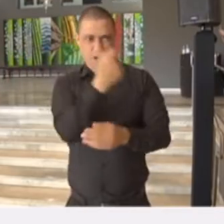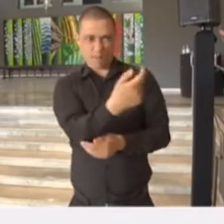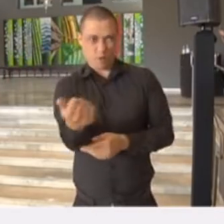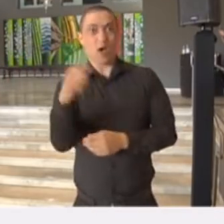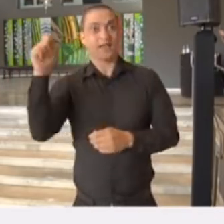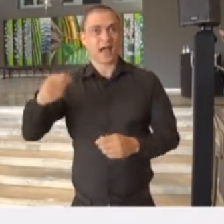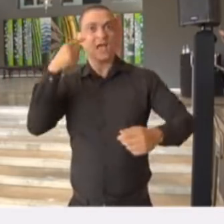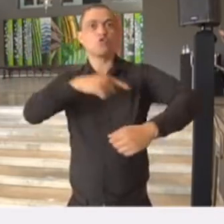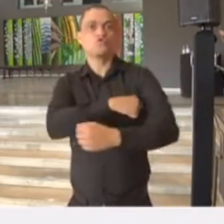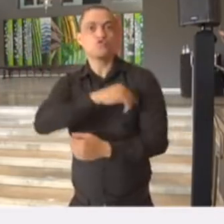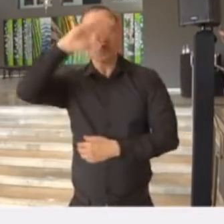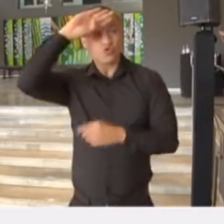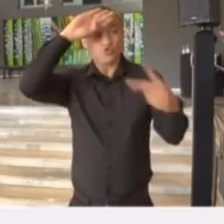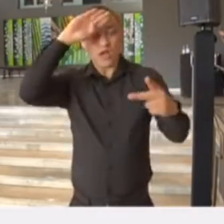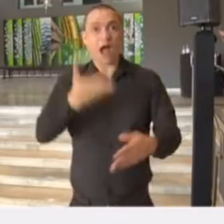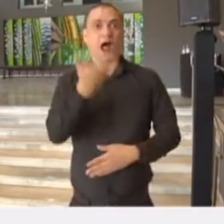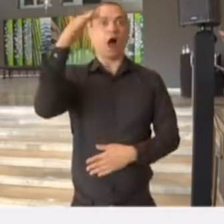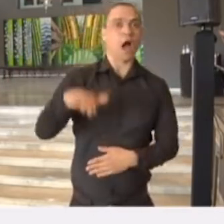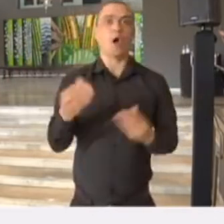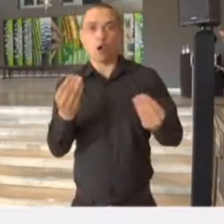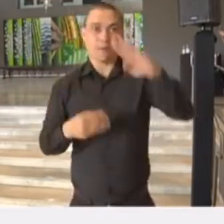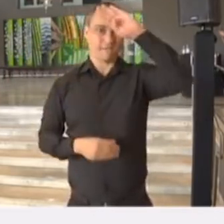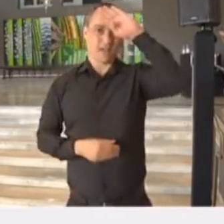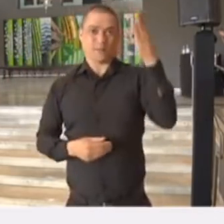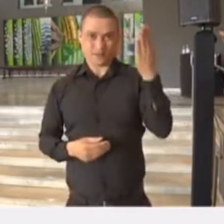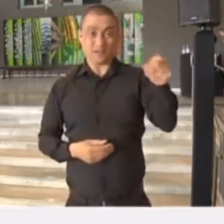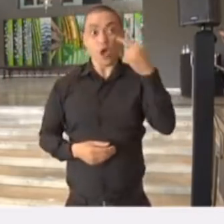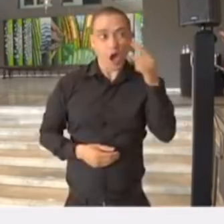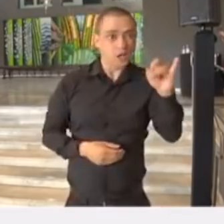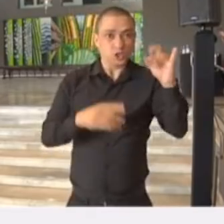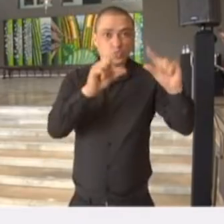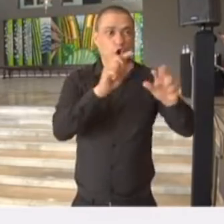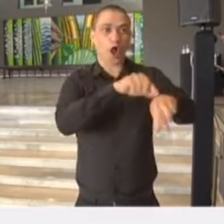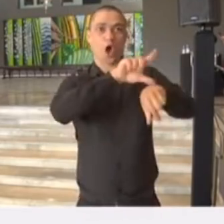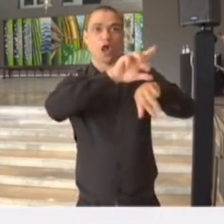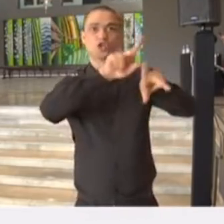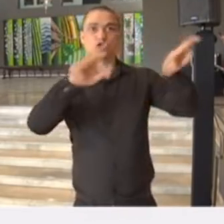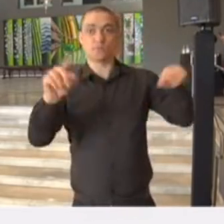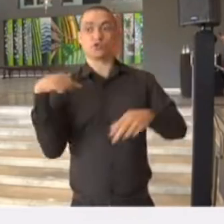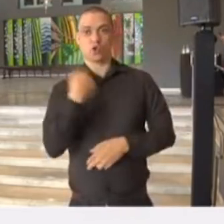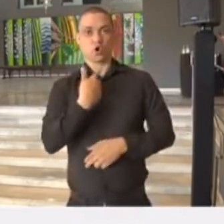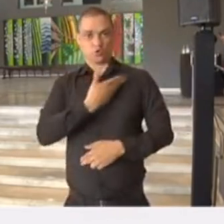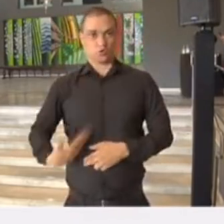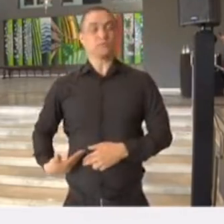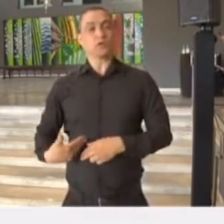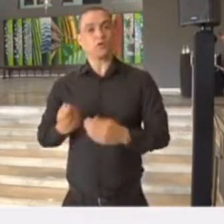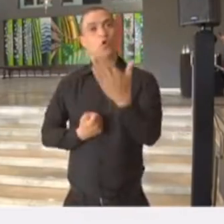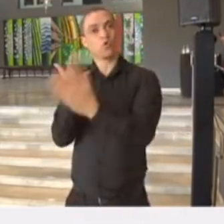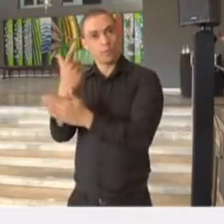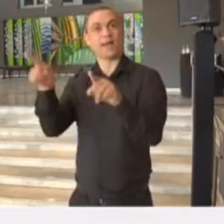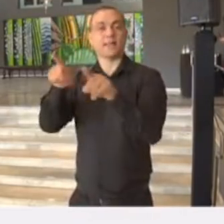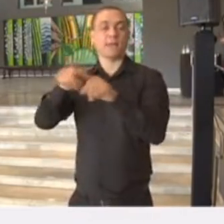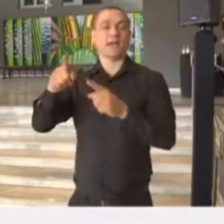para que esse procedimento não dê aglomeração na entrada, com horários distintos, e possamos fazer, por exemplo, nós na rede estadual, estaremos comprando